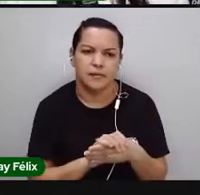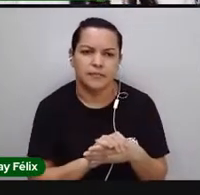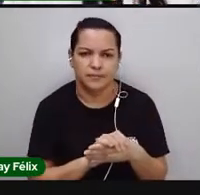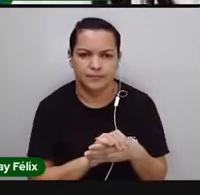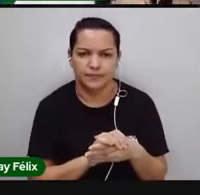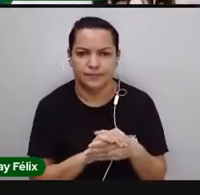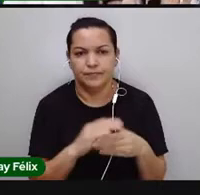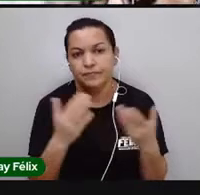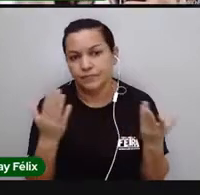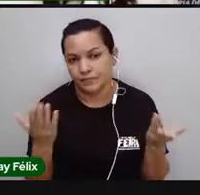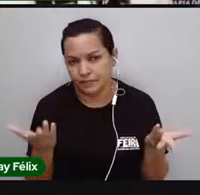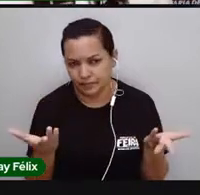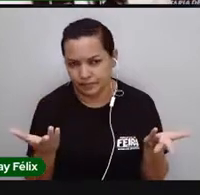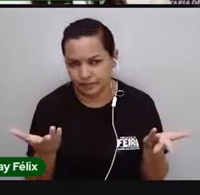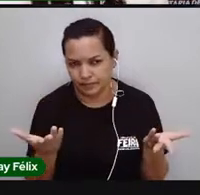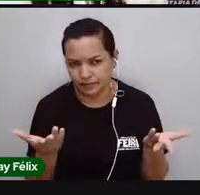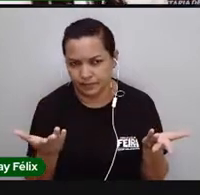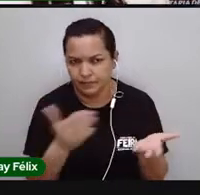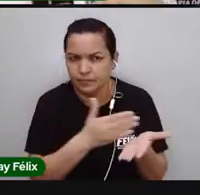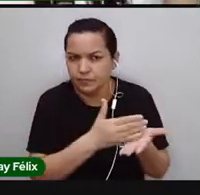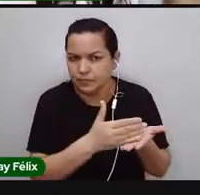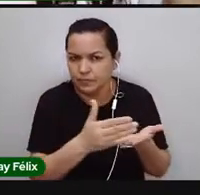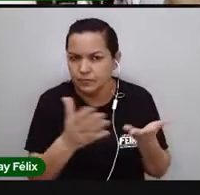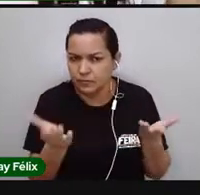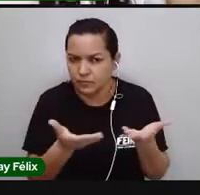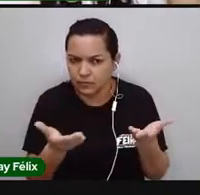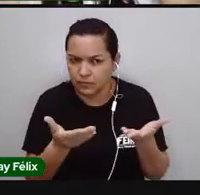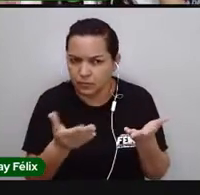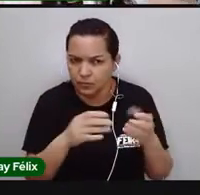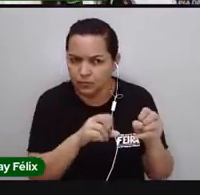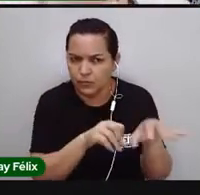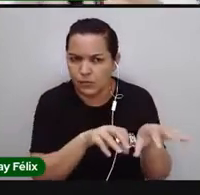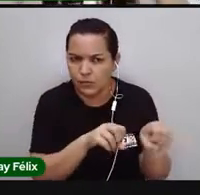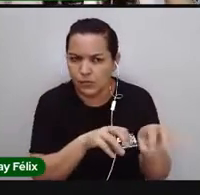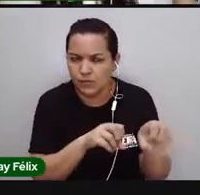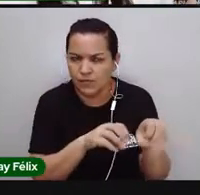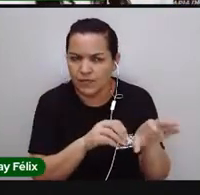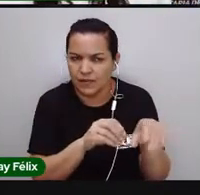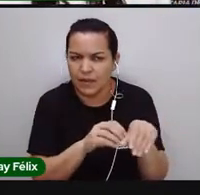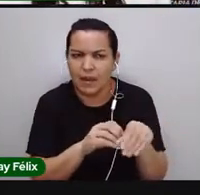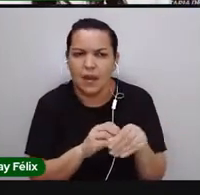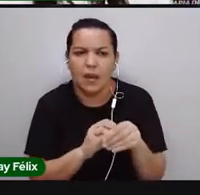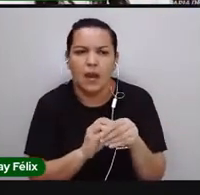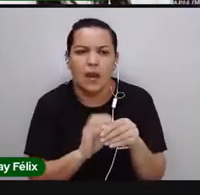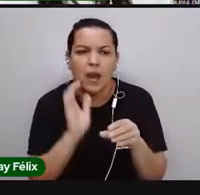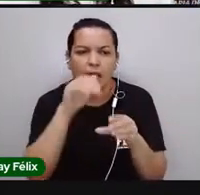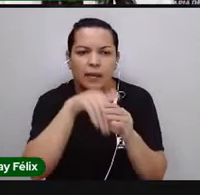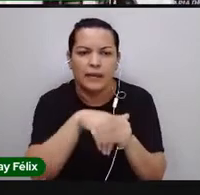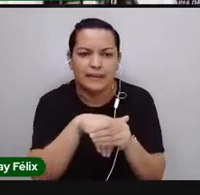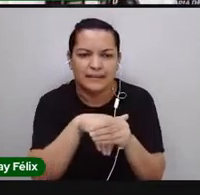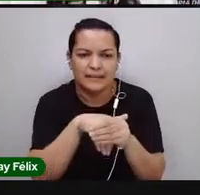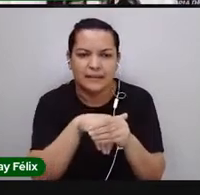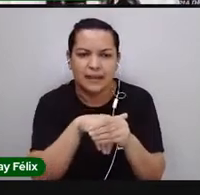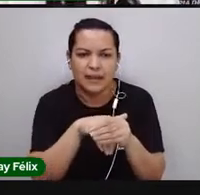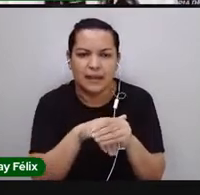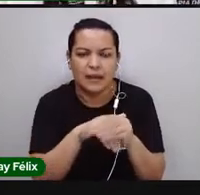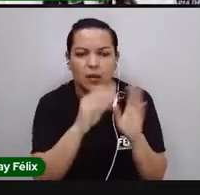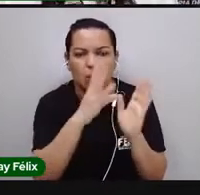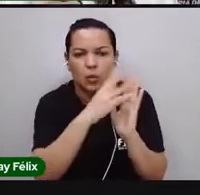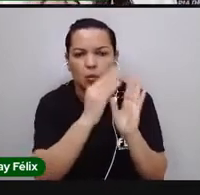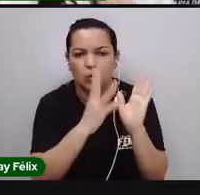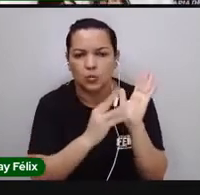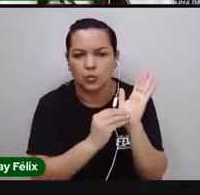Então, a partir de hoje, da aula de hoje, nós entramos no novo bloco de conteúdos,